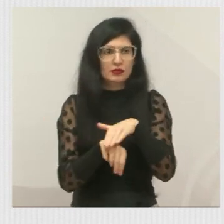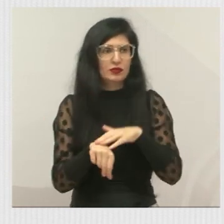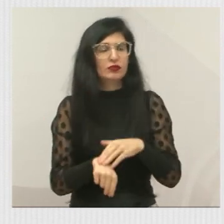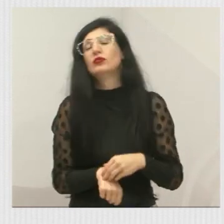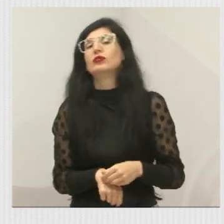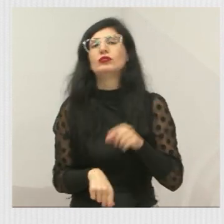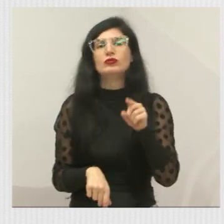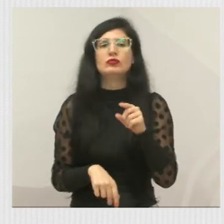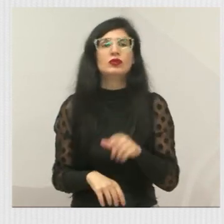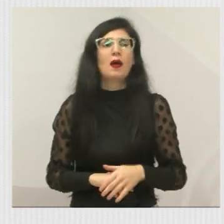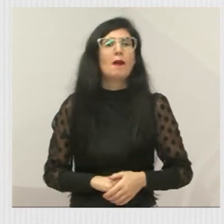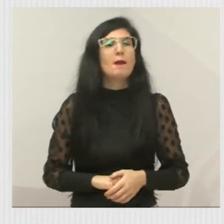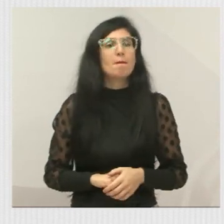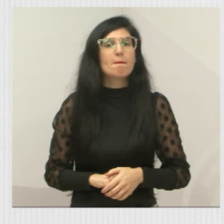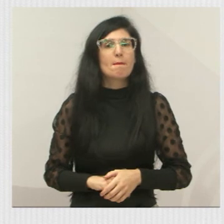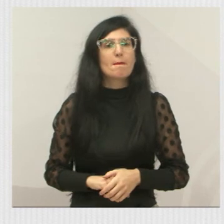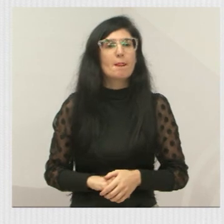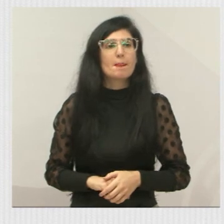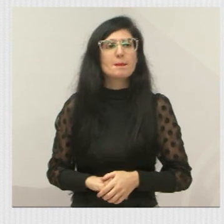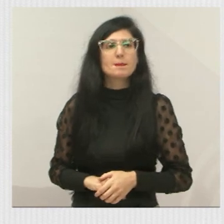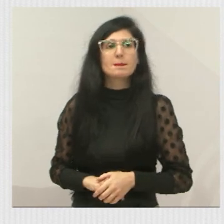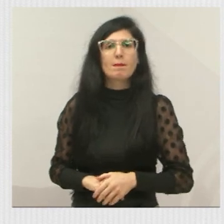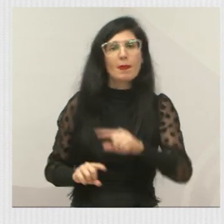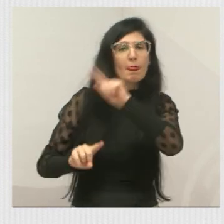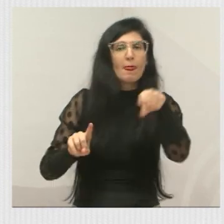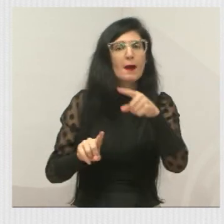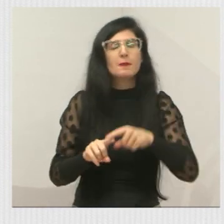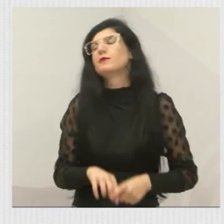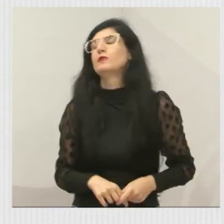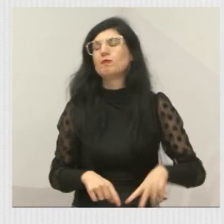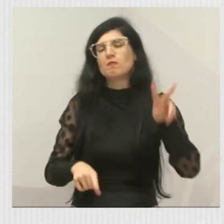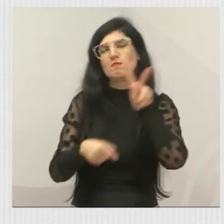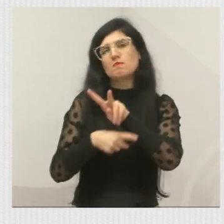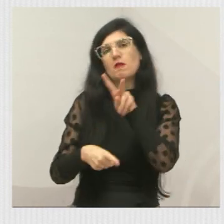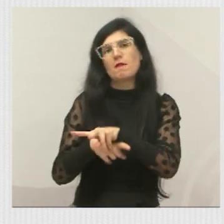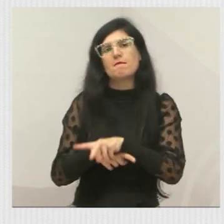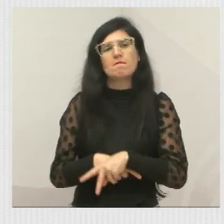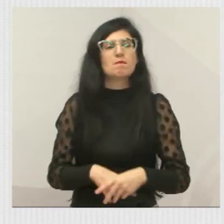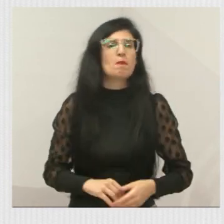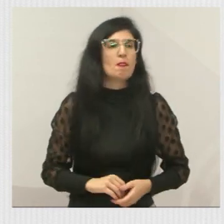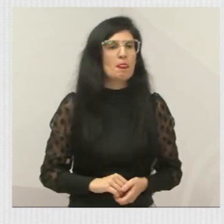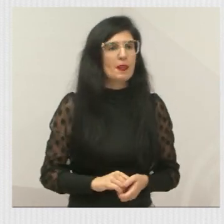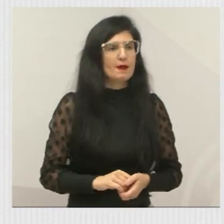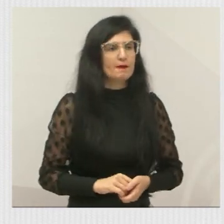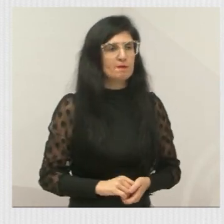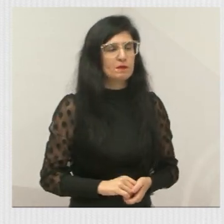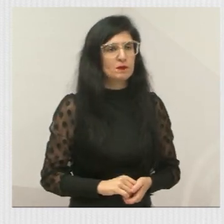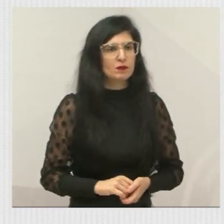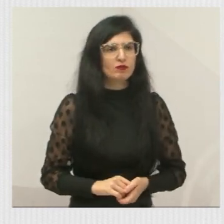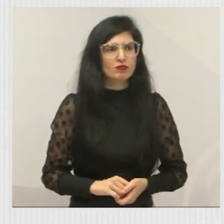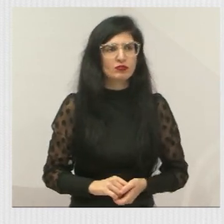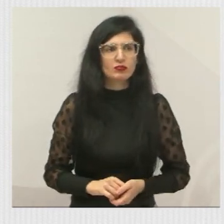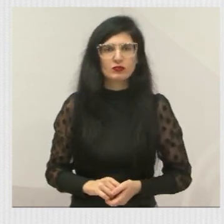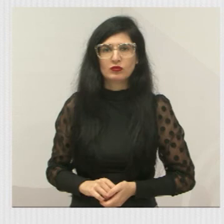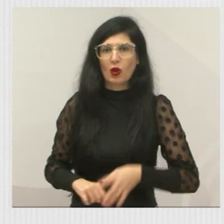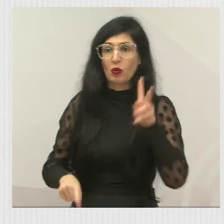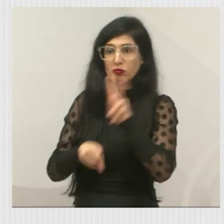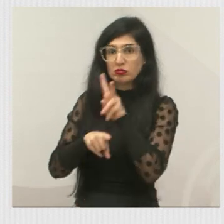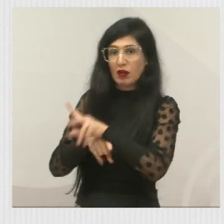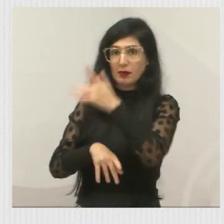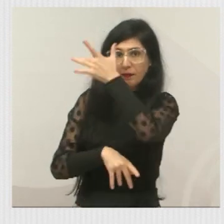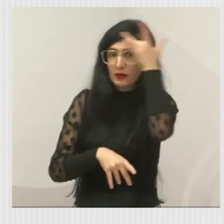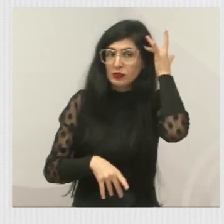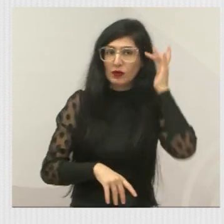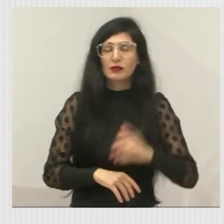cuidando palativamente de vocês, porque aqui a gente arregaça a manga e trabalha, cuidando da nossa gente.